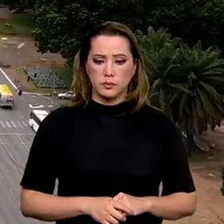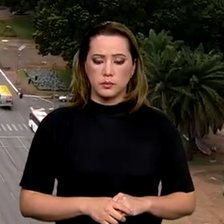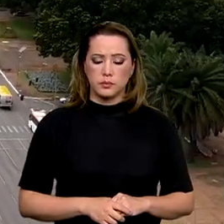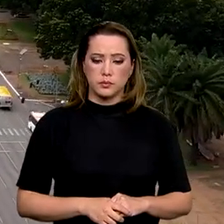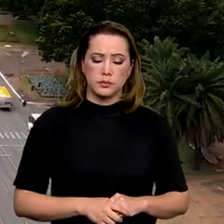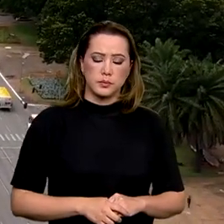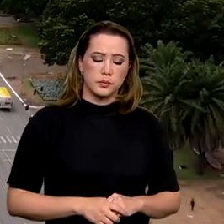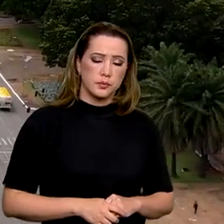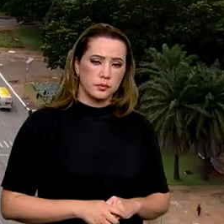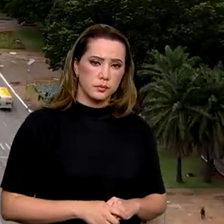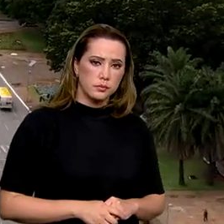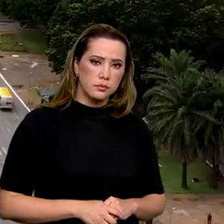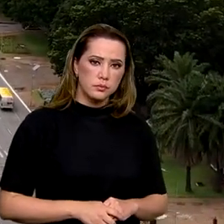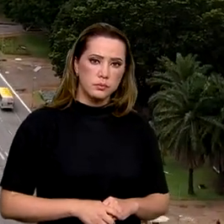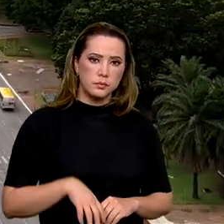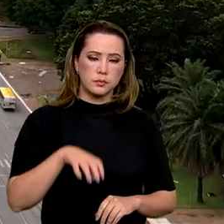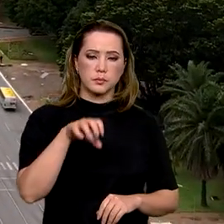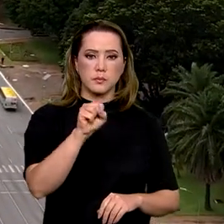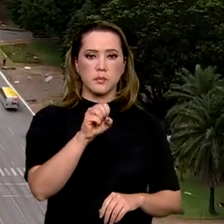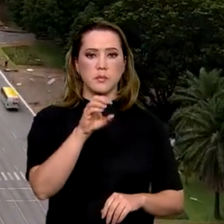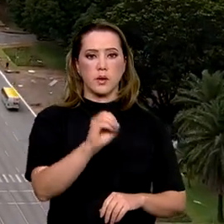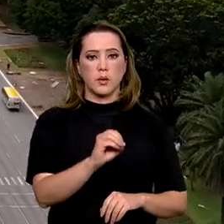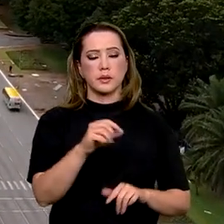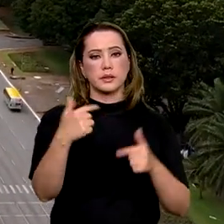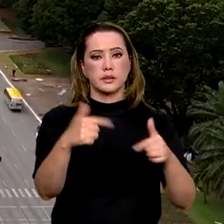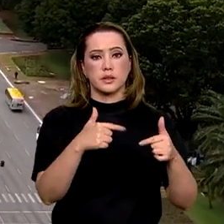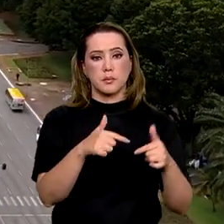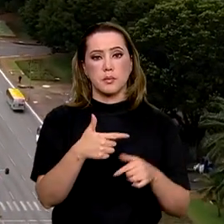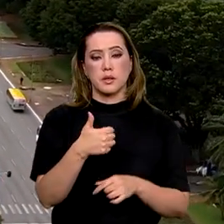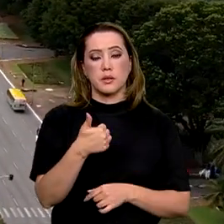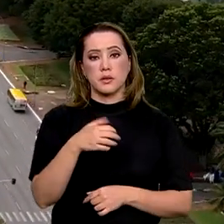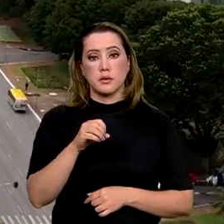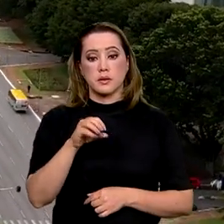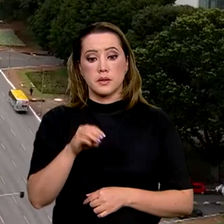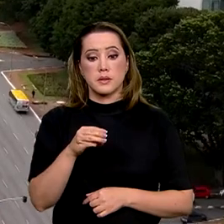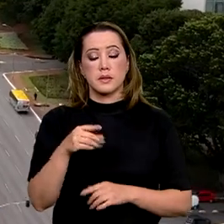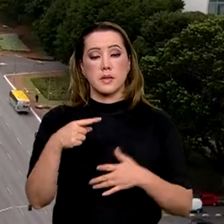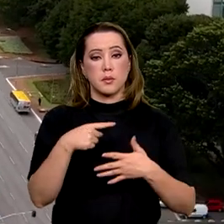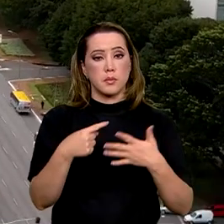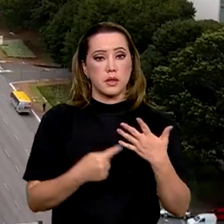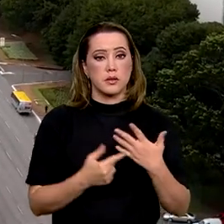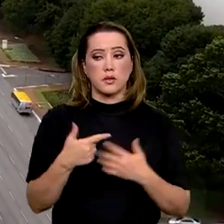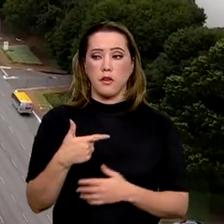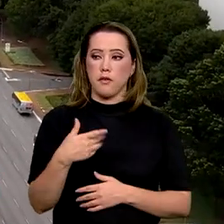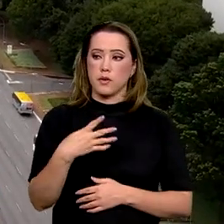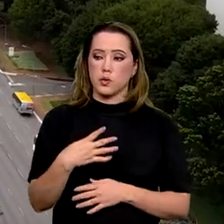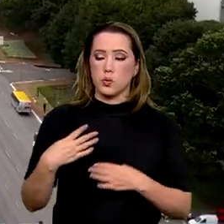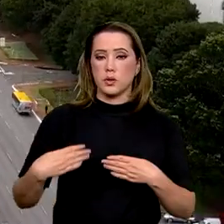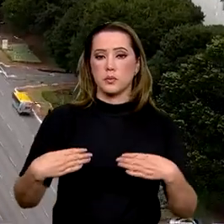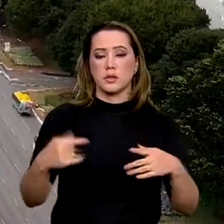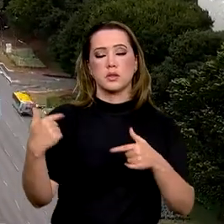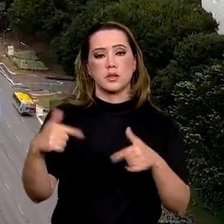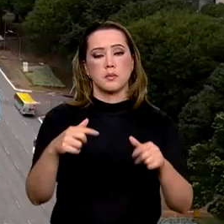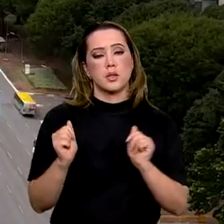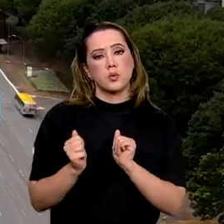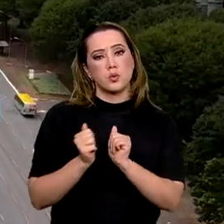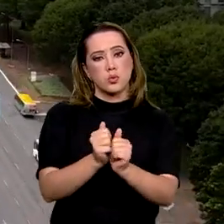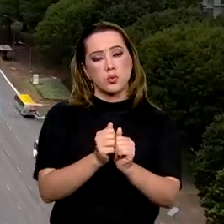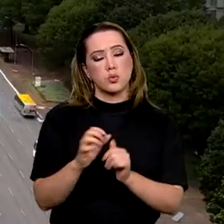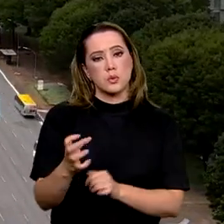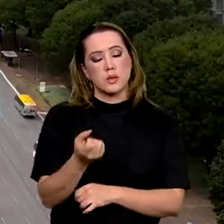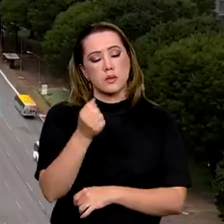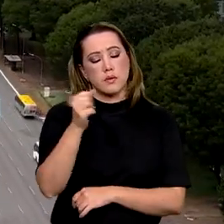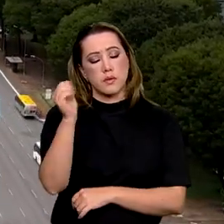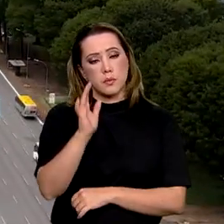São 80 ações, 100 metas e 24 ministérios trabalhando juntos para tirar o Brasil do mapa da fome